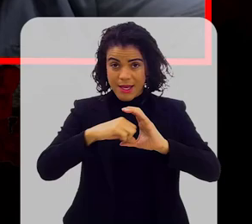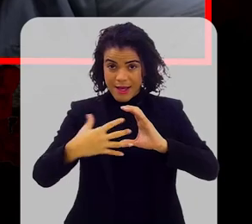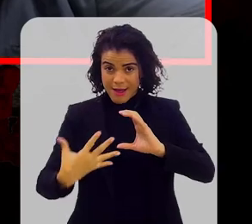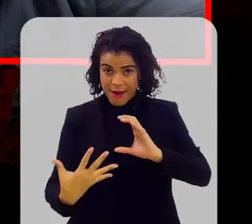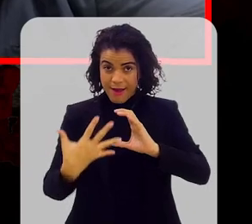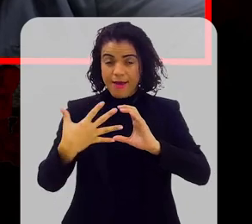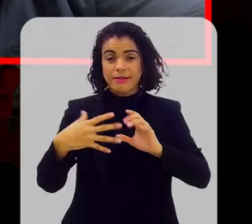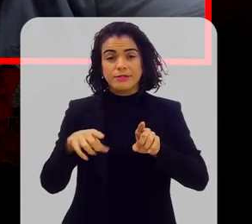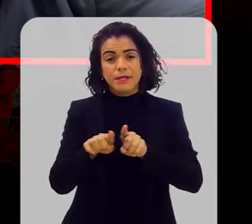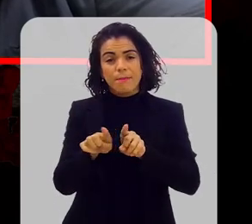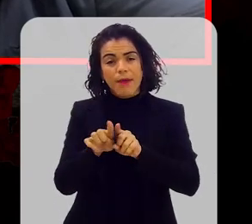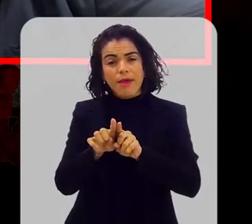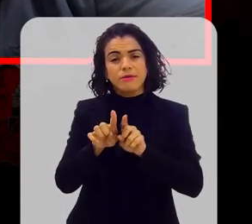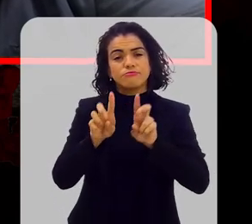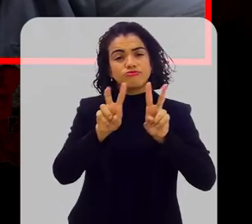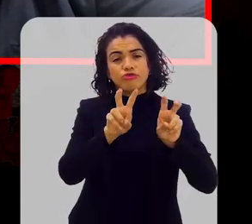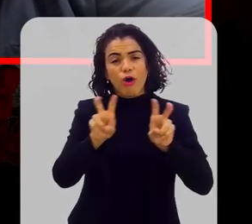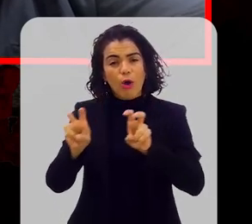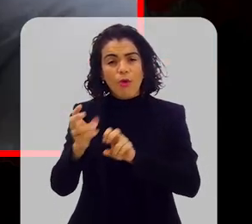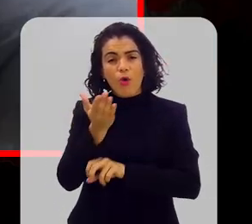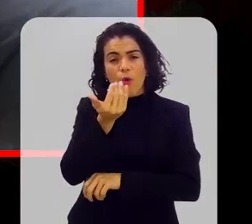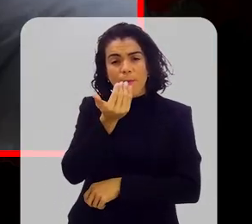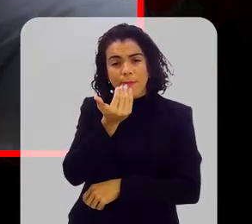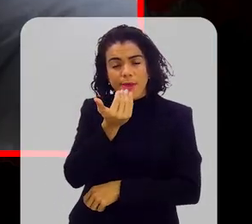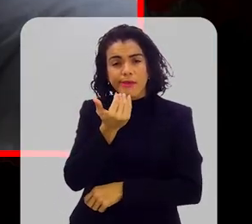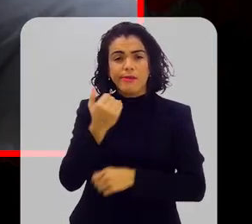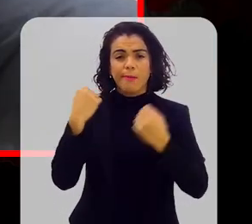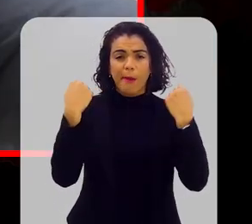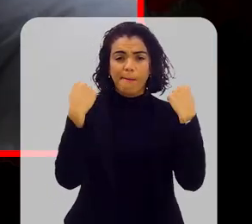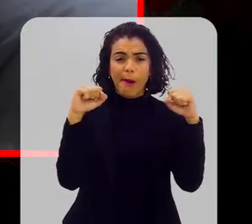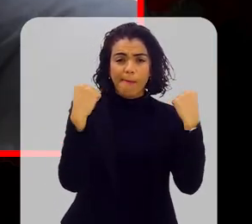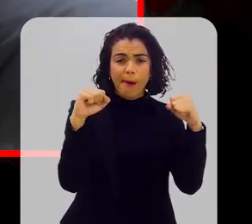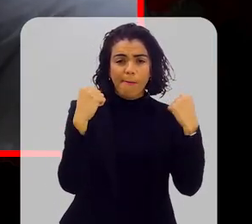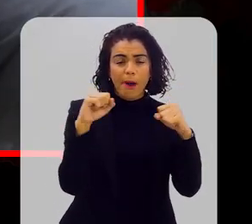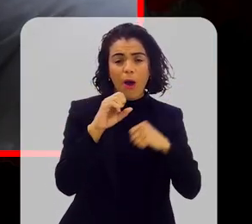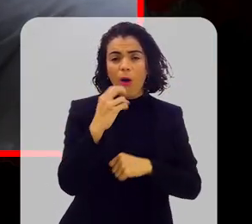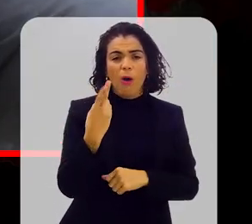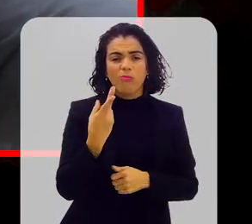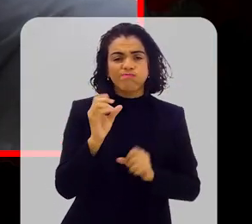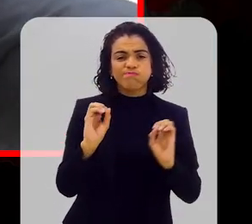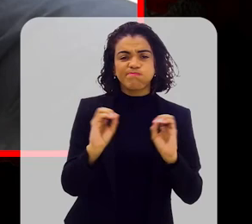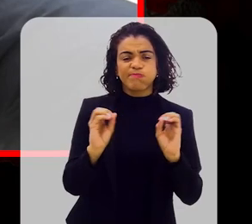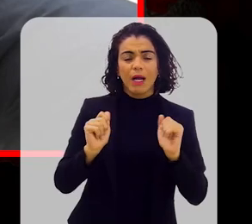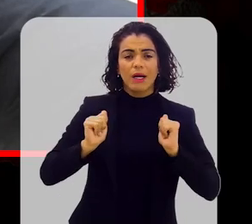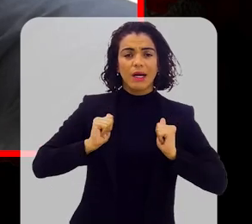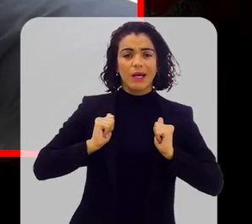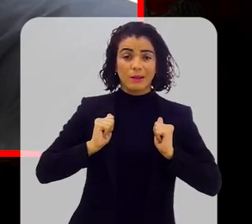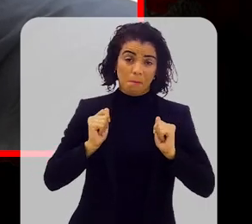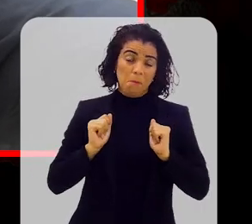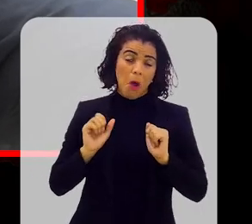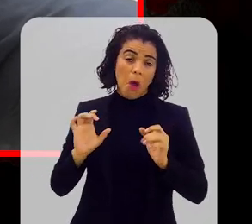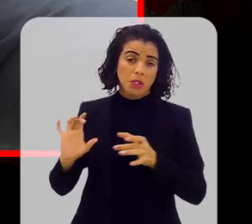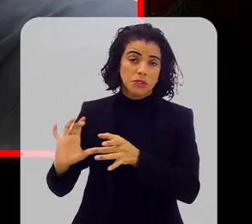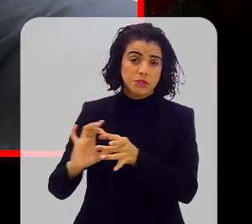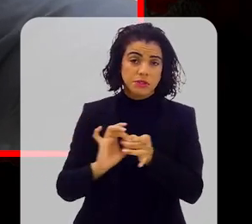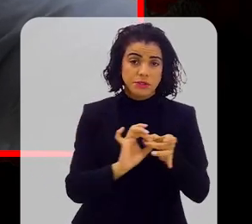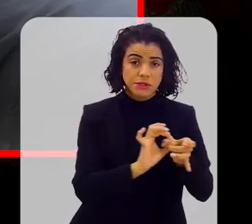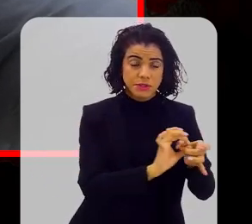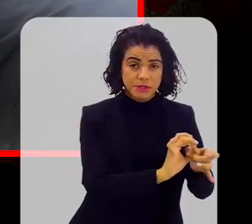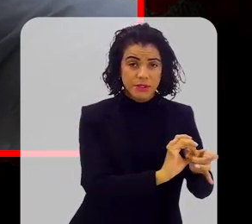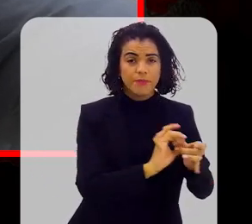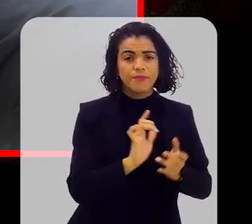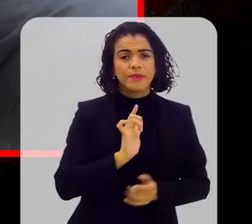características relacionadas à alimentação, práticas de estabilidade física ou não, enfim. Isso pode estar relacionado. A gente tem